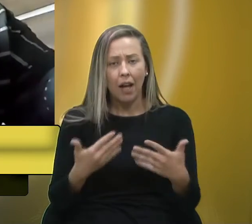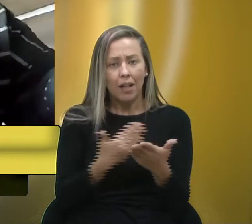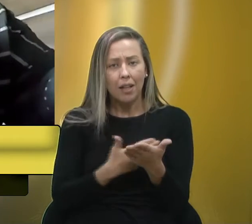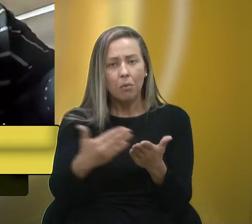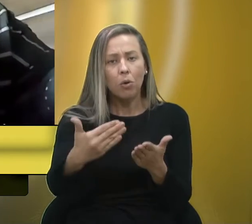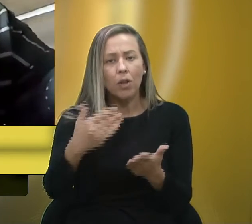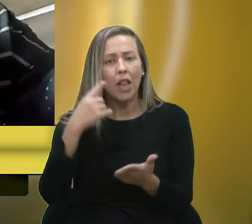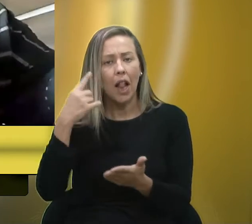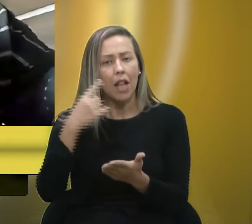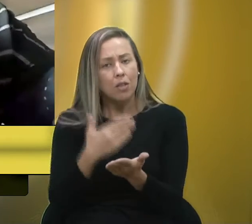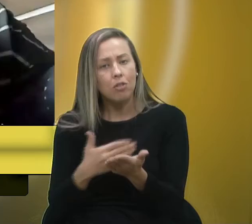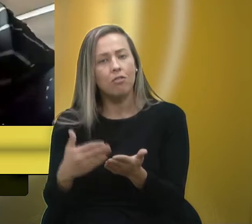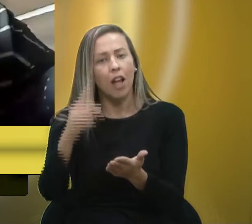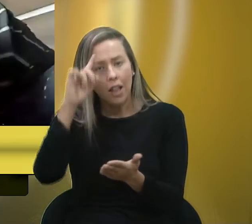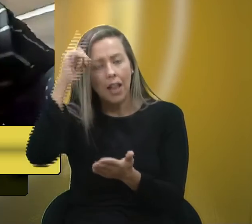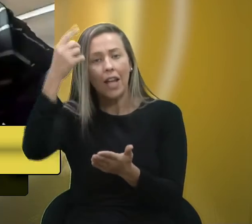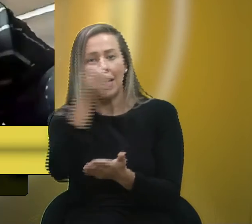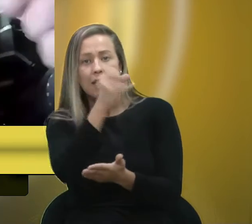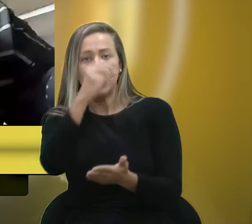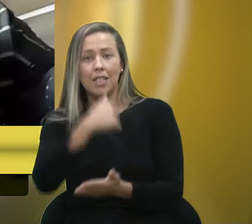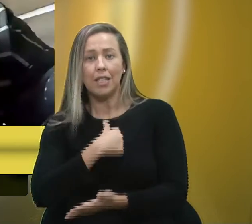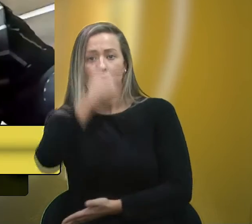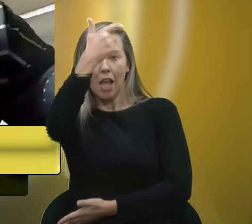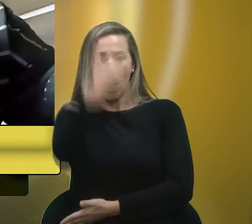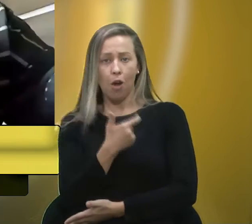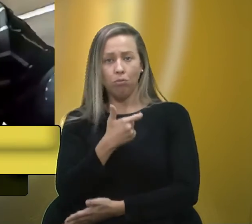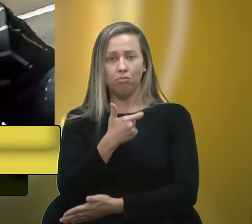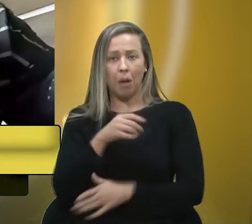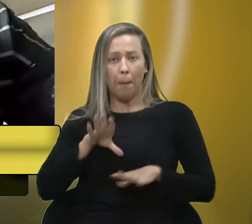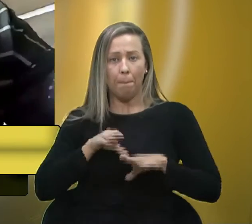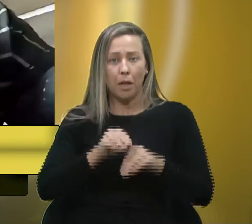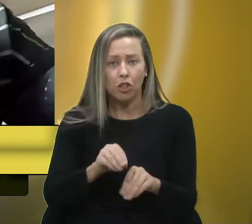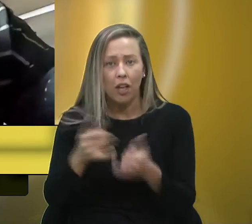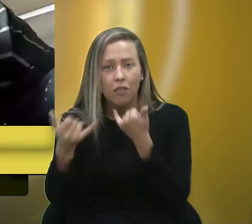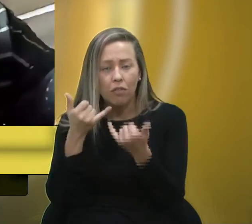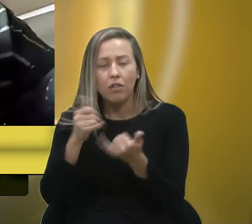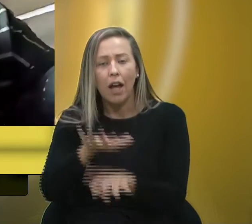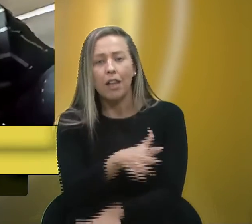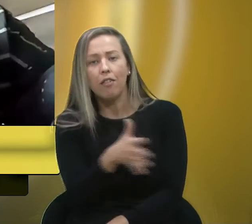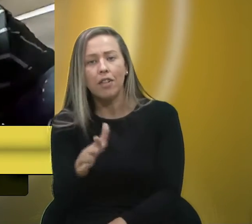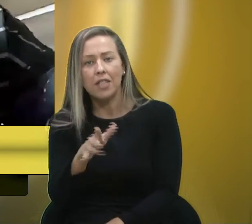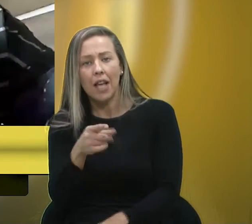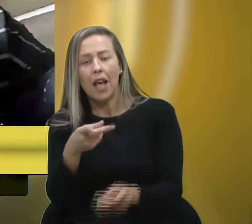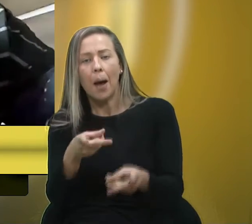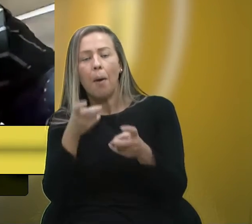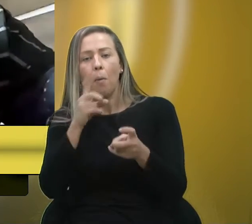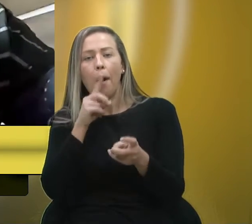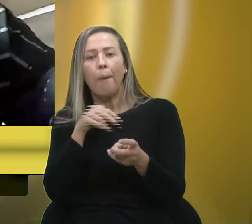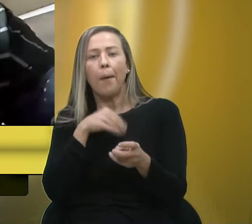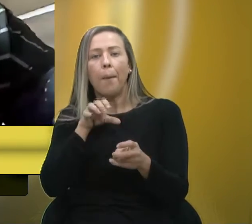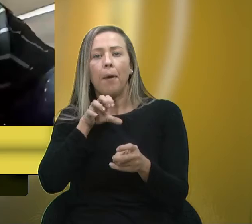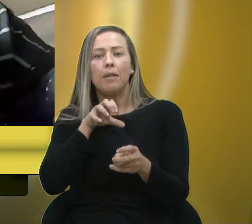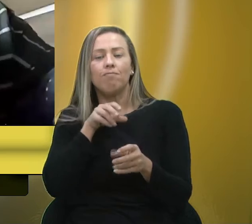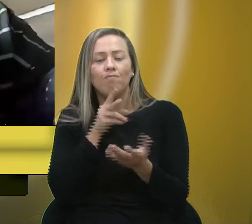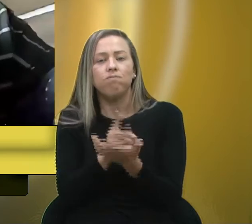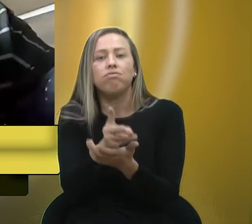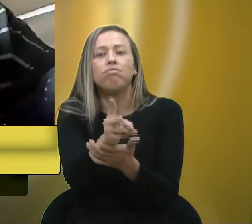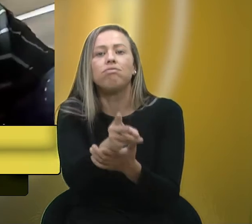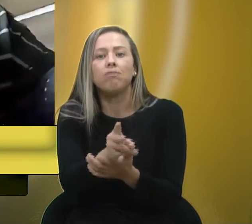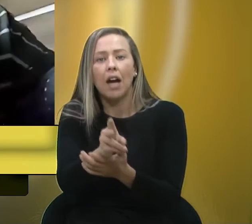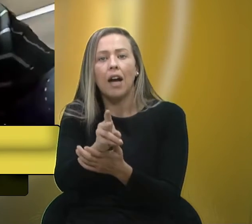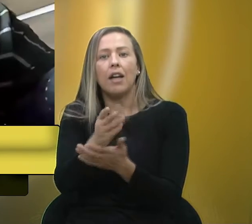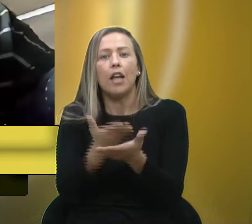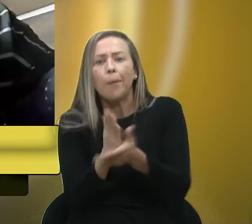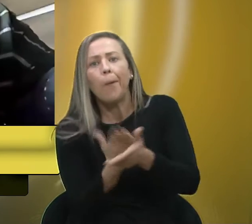senhora isso, porque se tivesse partido desta vereadora, talvez seria considerada uma perseguição, e